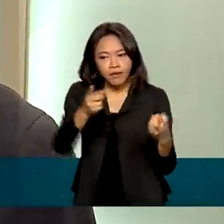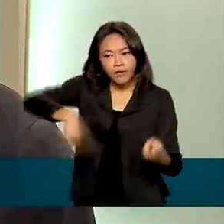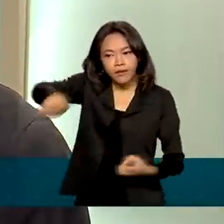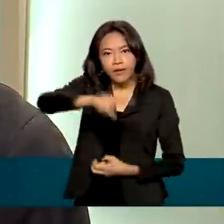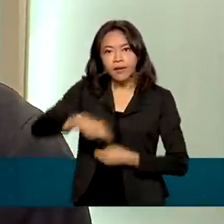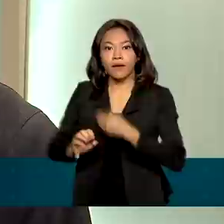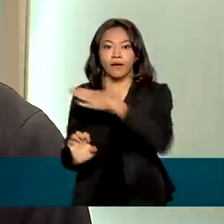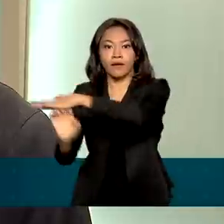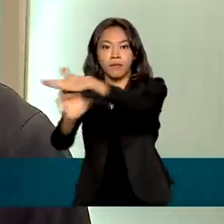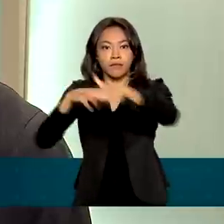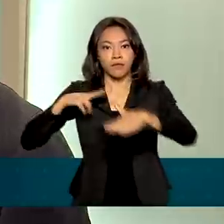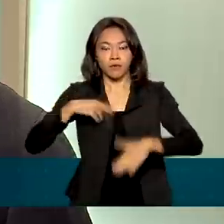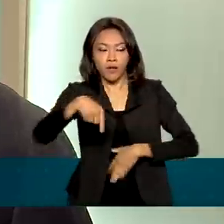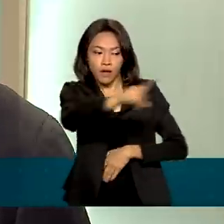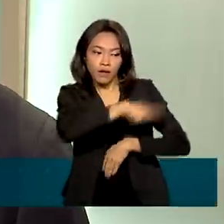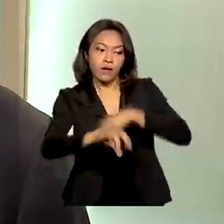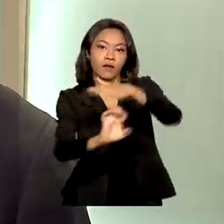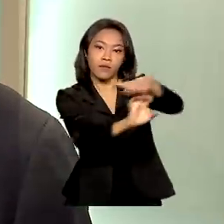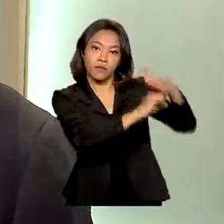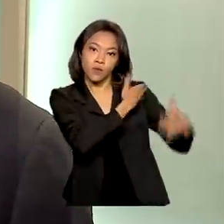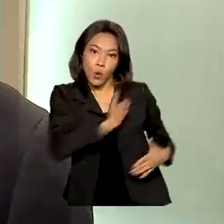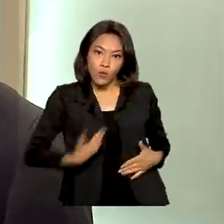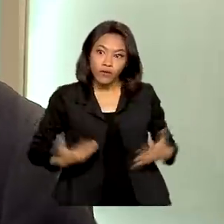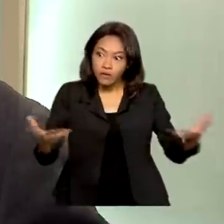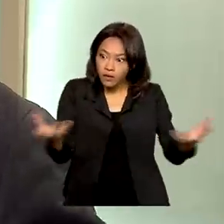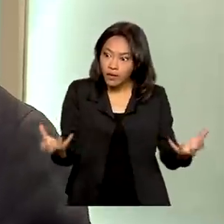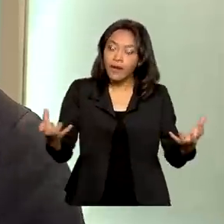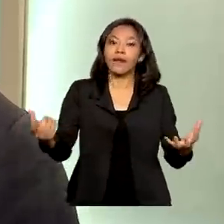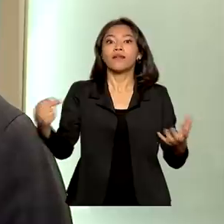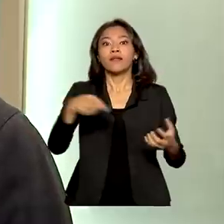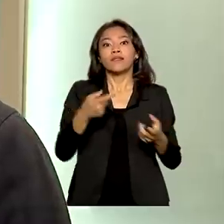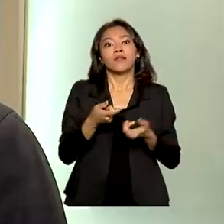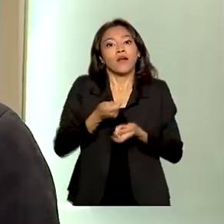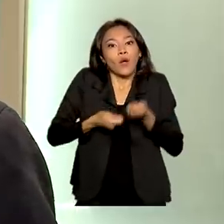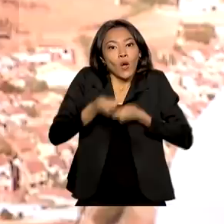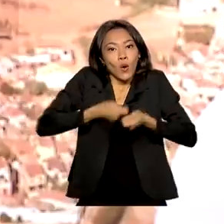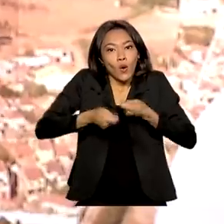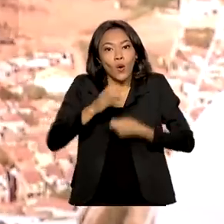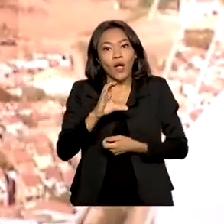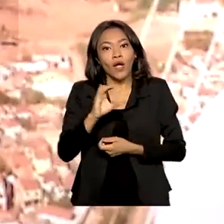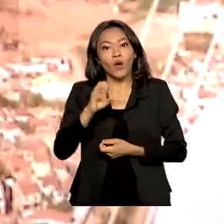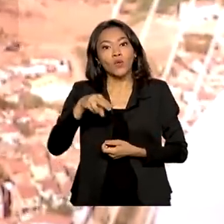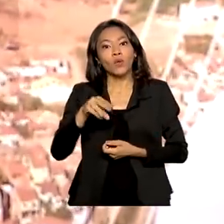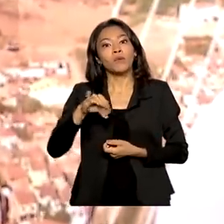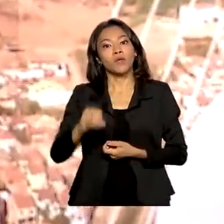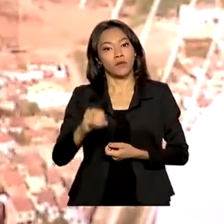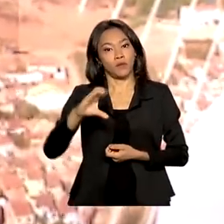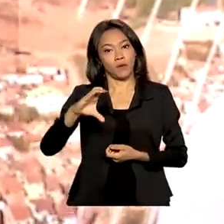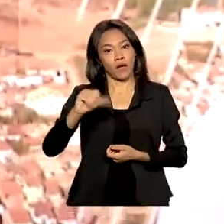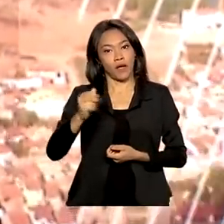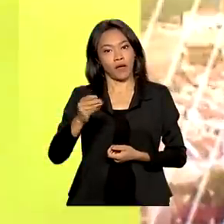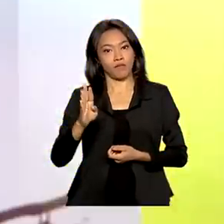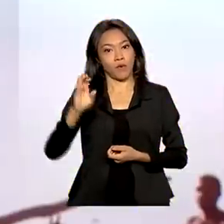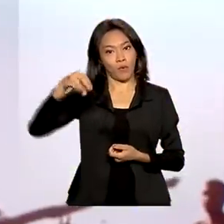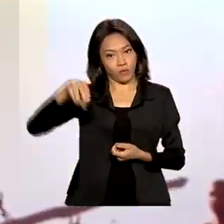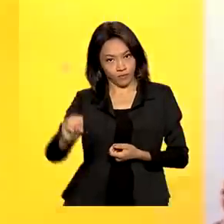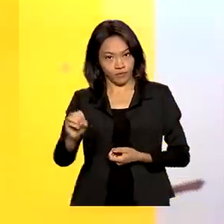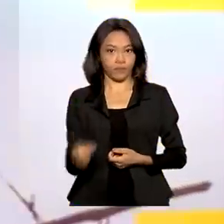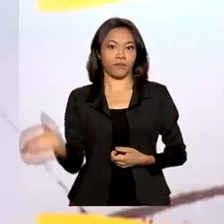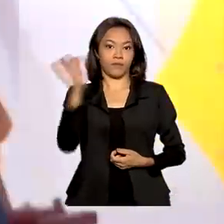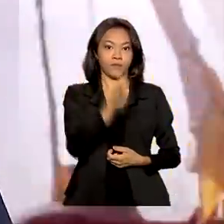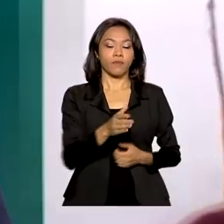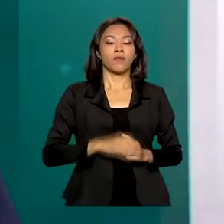querendo investir na economia verde, na economia do carbono, através dessa parceria. O governo federal